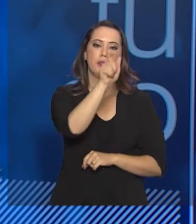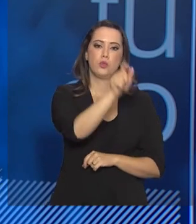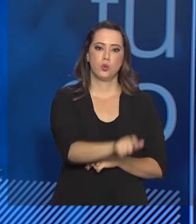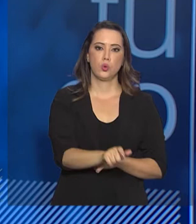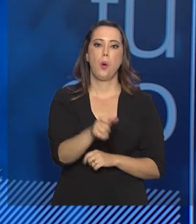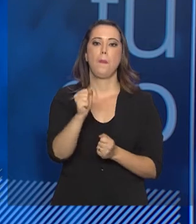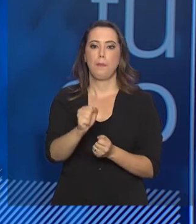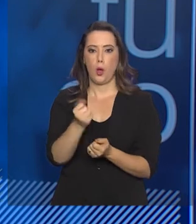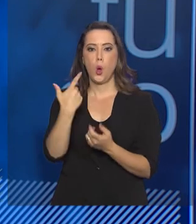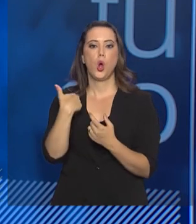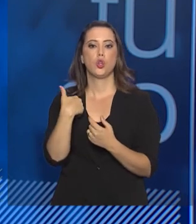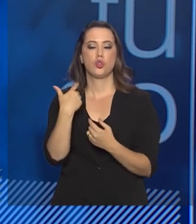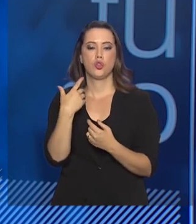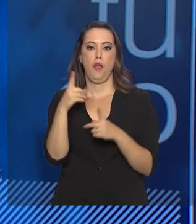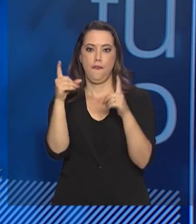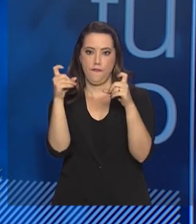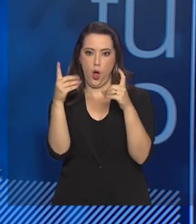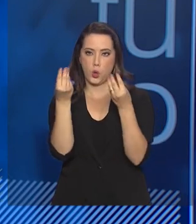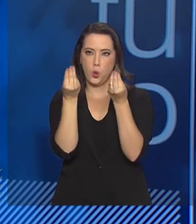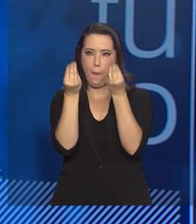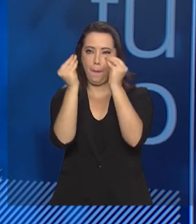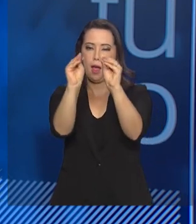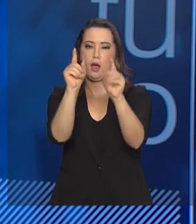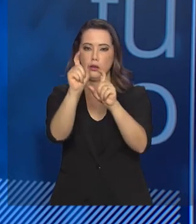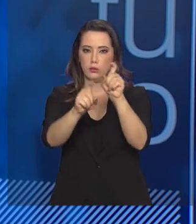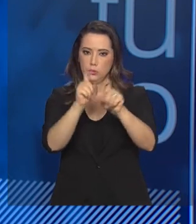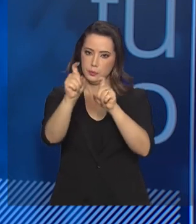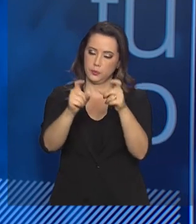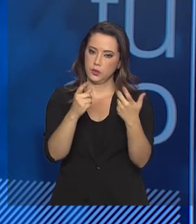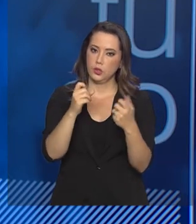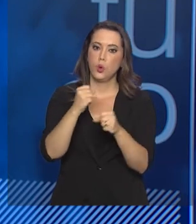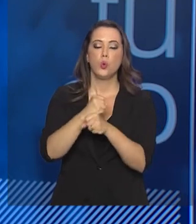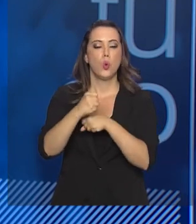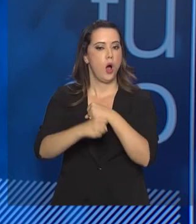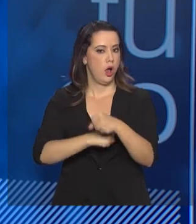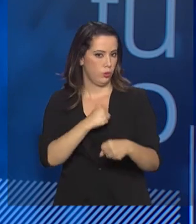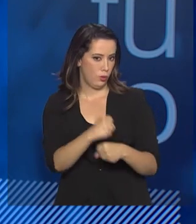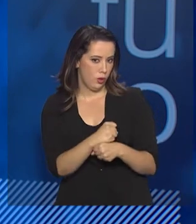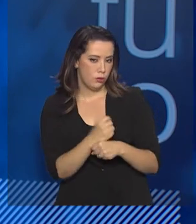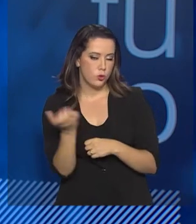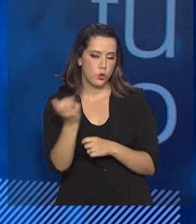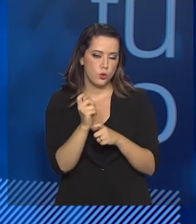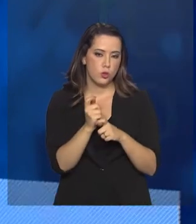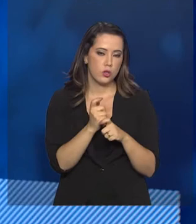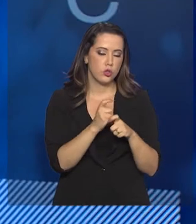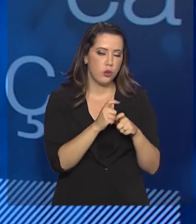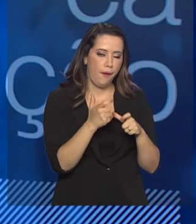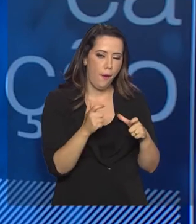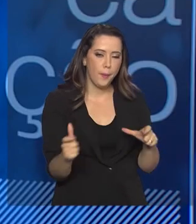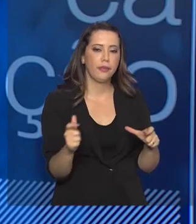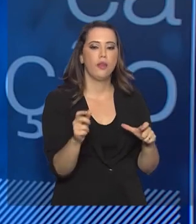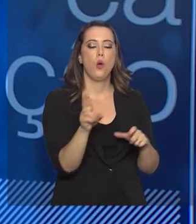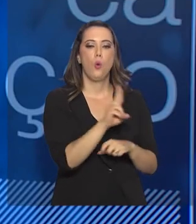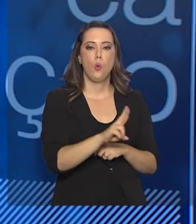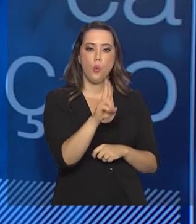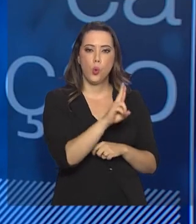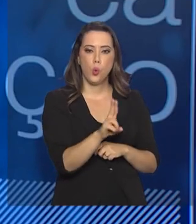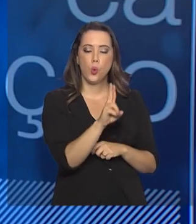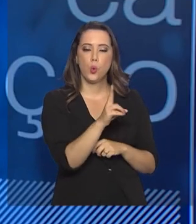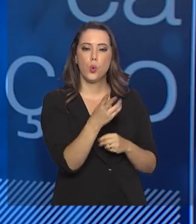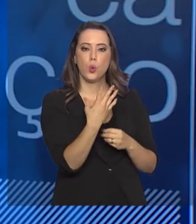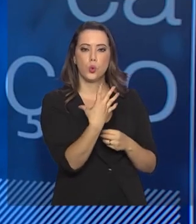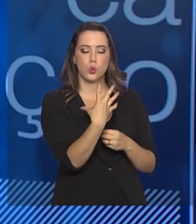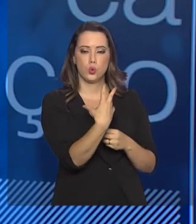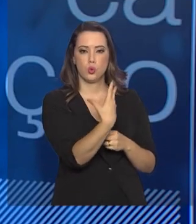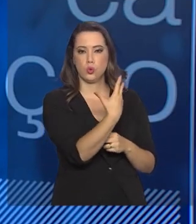upload da sua foto. Para o ano que vem, gente quer ampliar o uso da fotografia, da captação